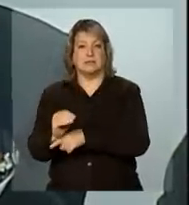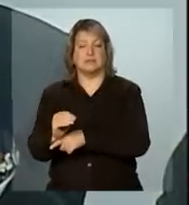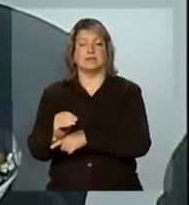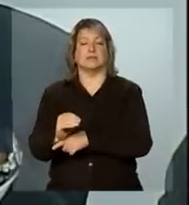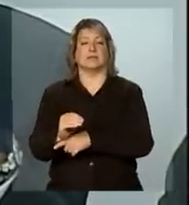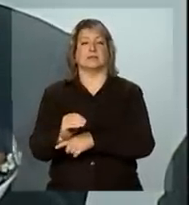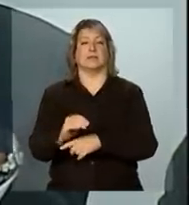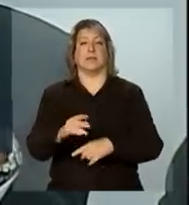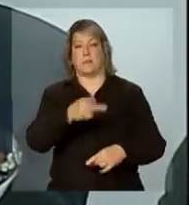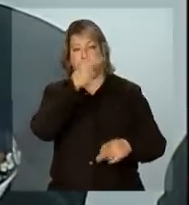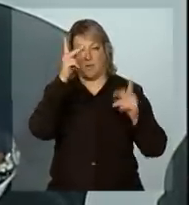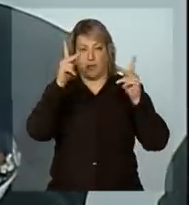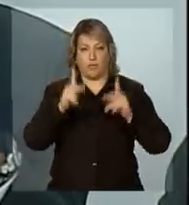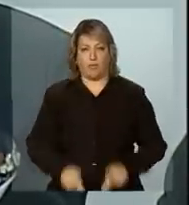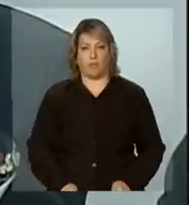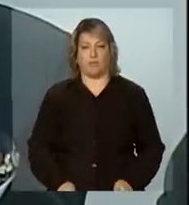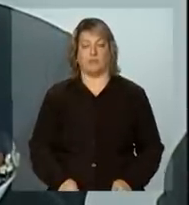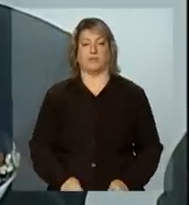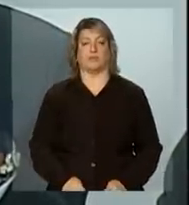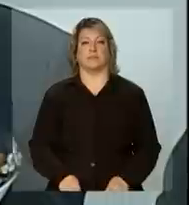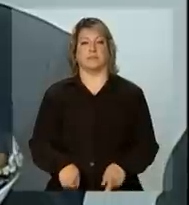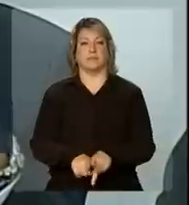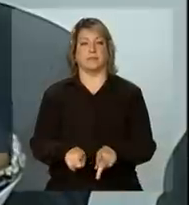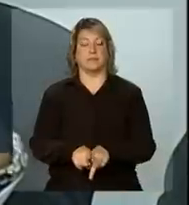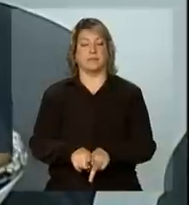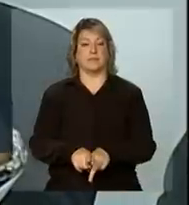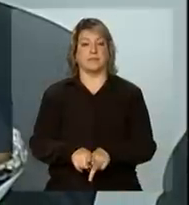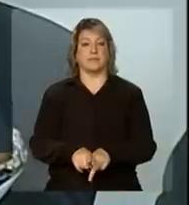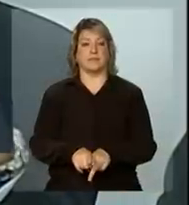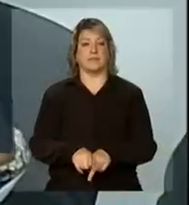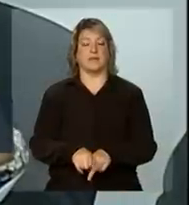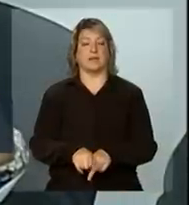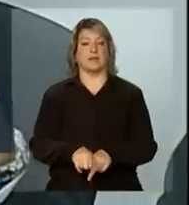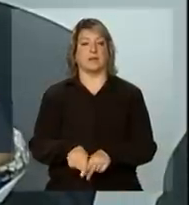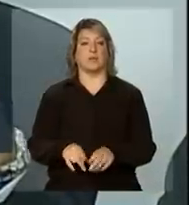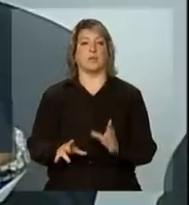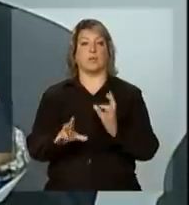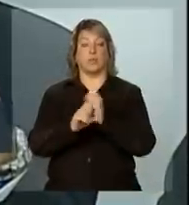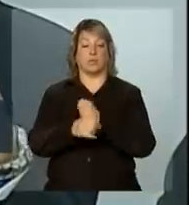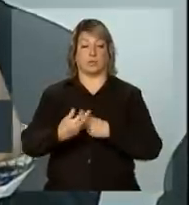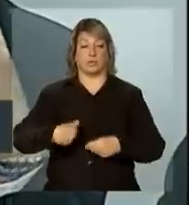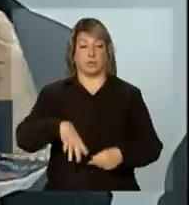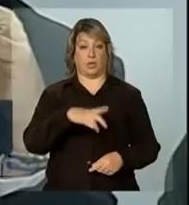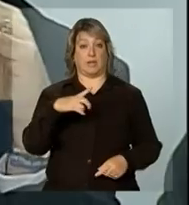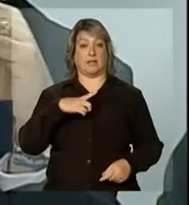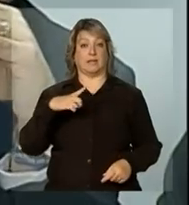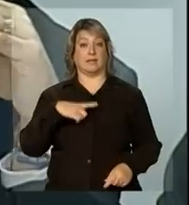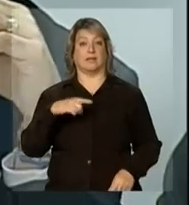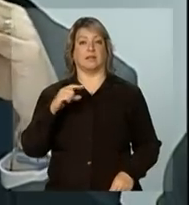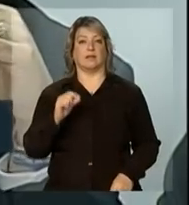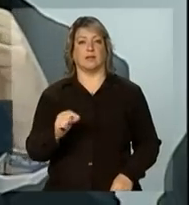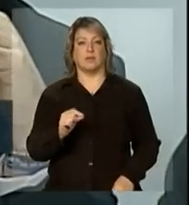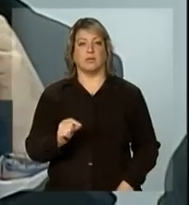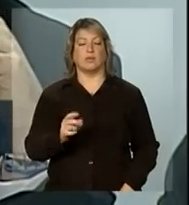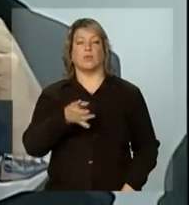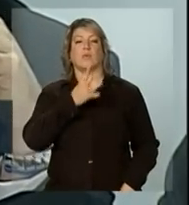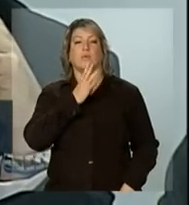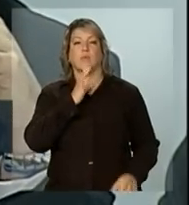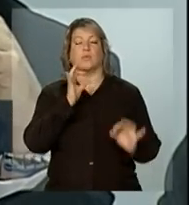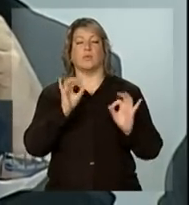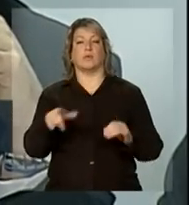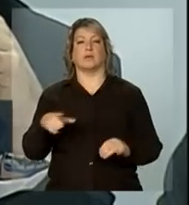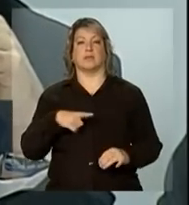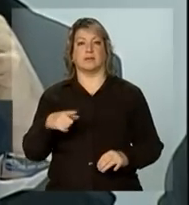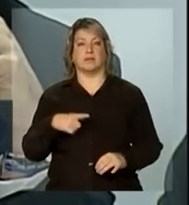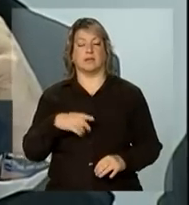à população. E o instrumento que nós temos é o instrumento de reconhecimento do estado